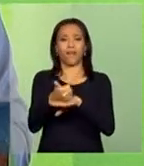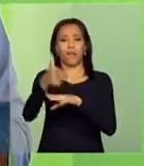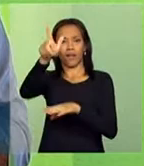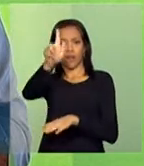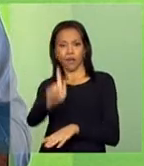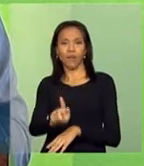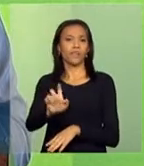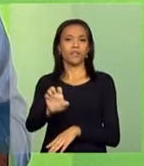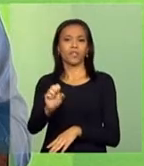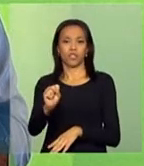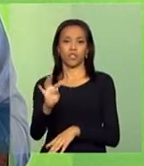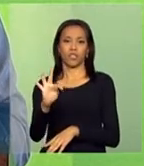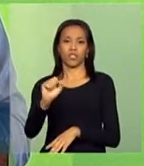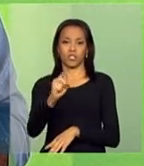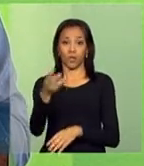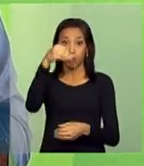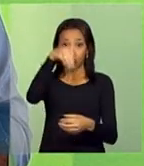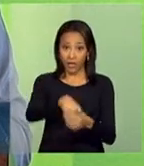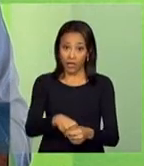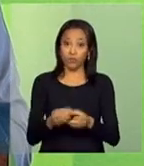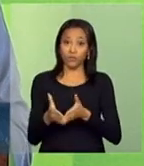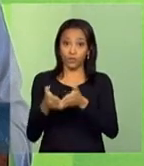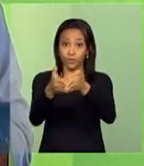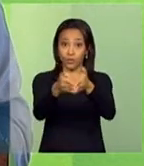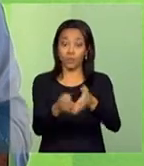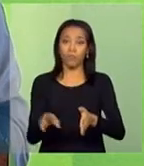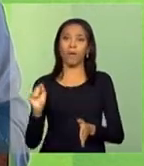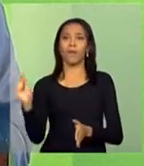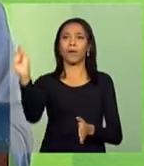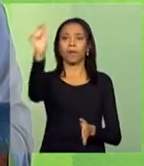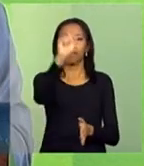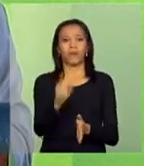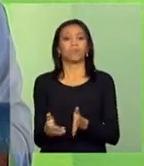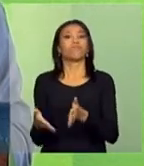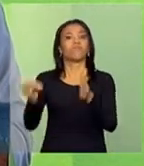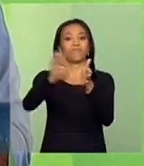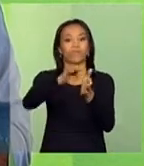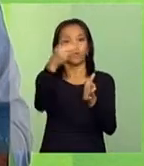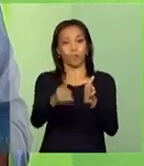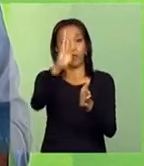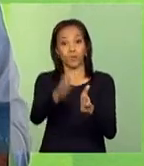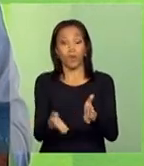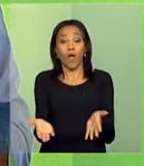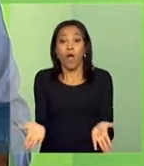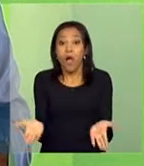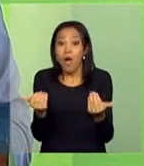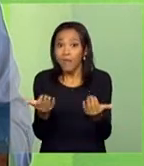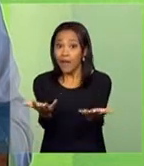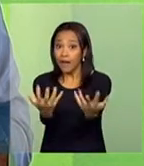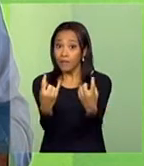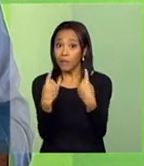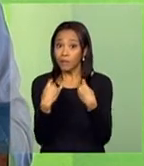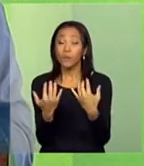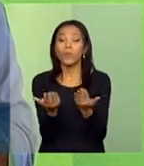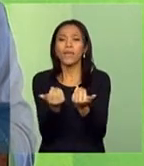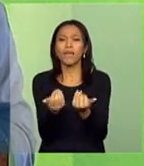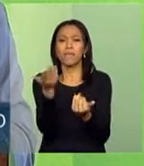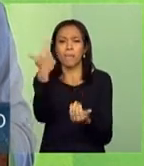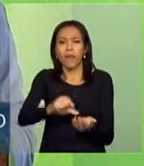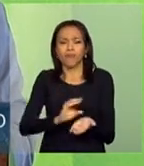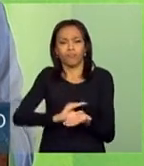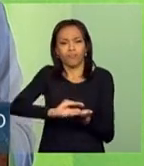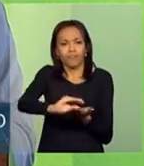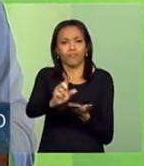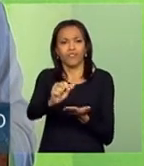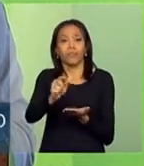brasileiros, aumentando sua competitividade e atraindo ainda mais os investimentos